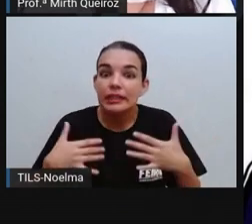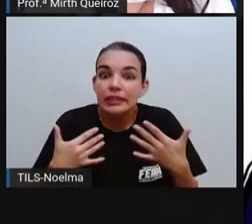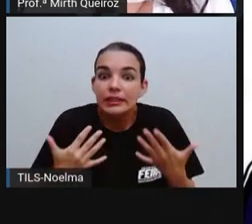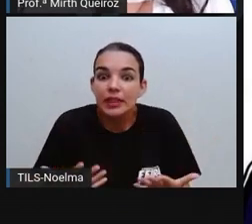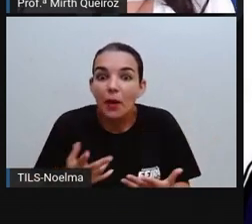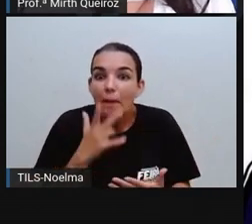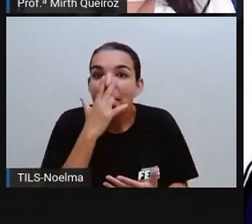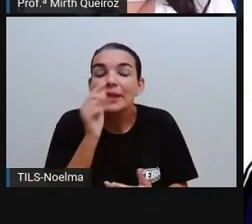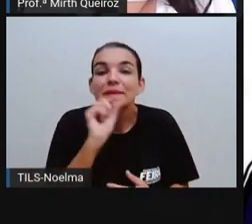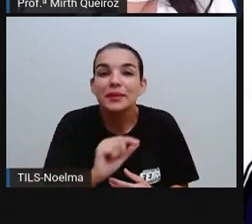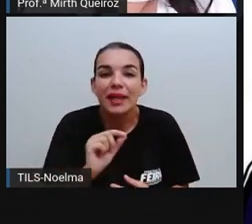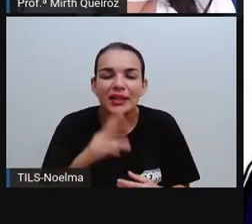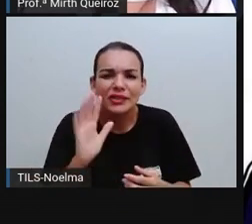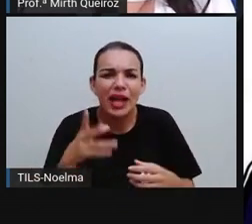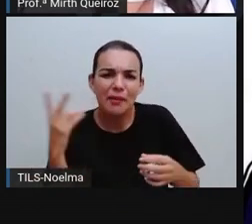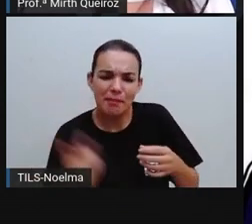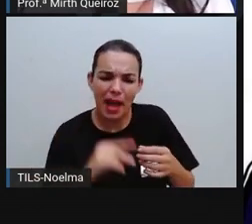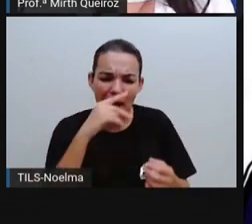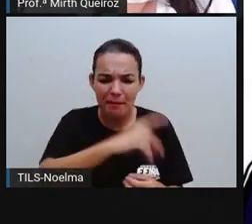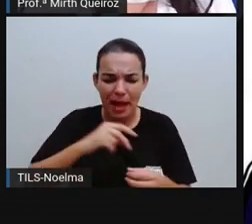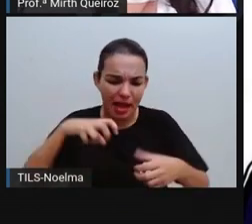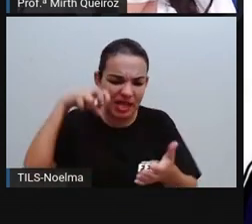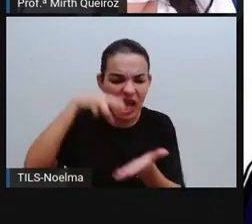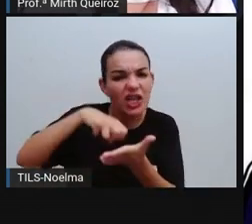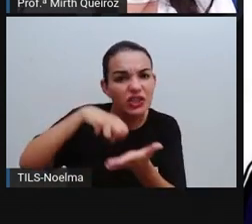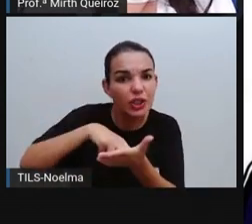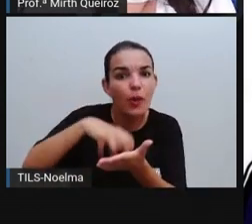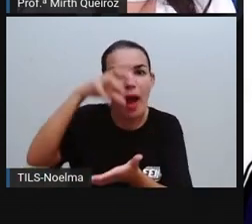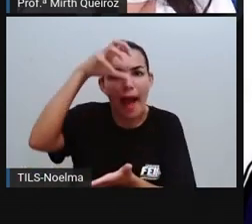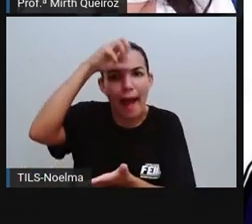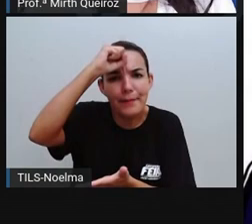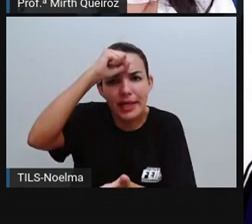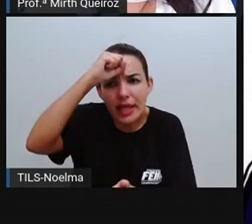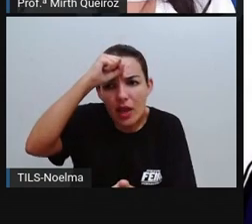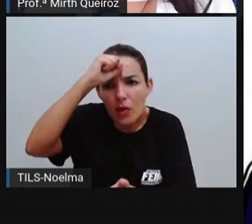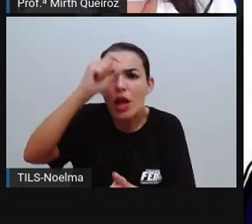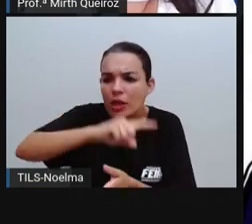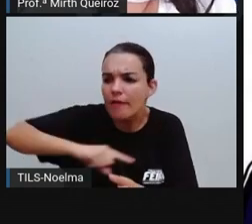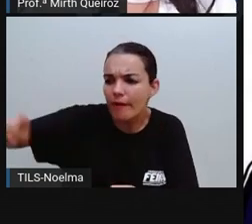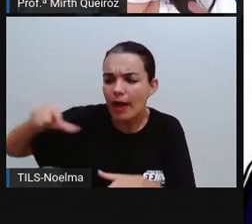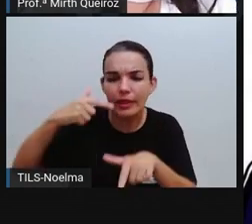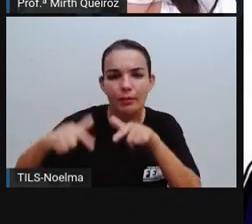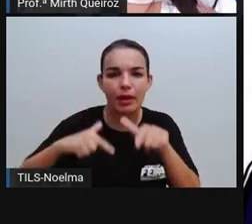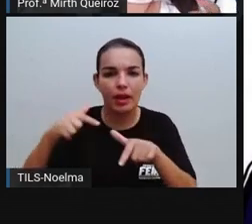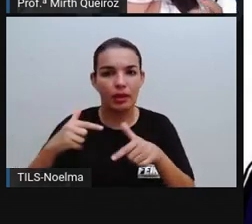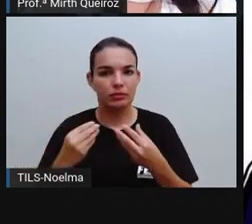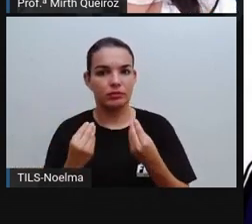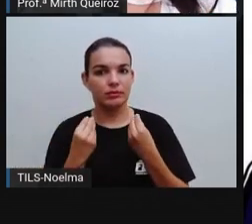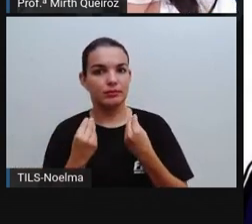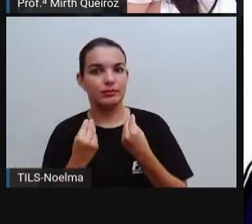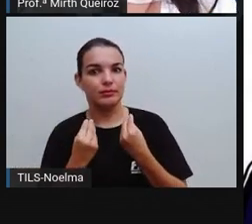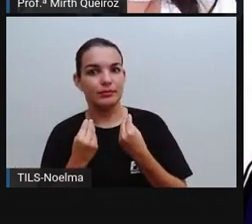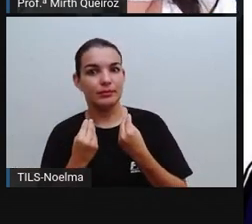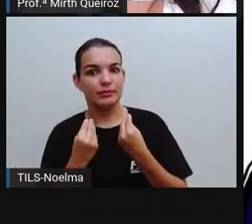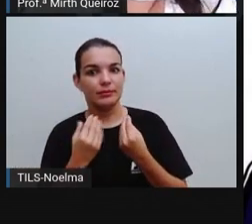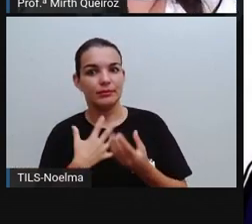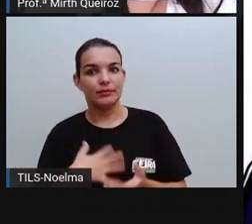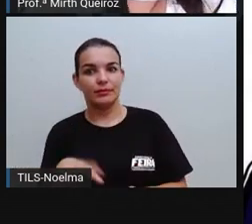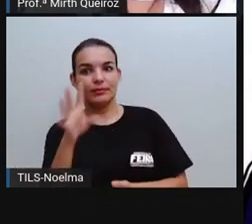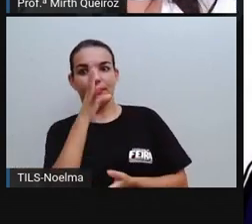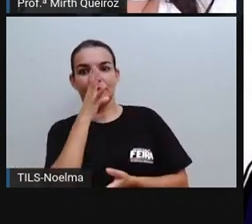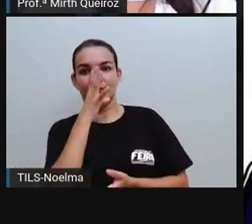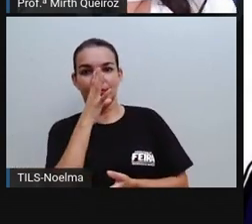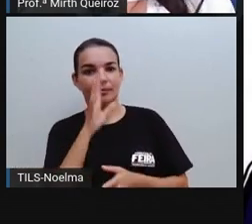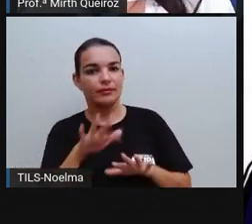corretivos, já que os negros eram tratados como animais rebeldes. E essa palavra doméstica que